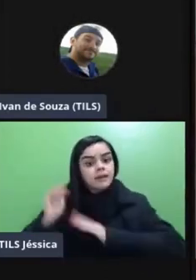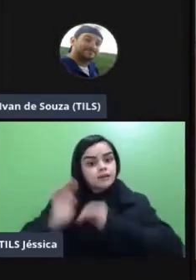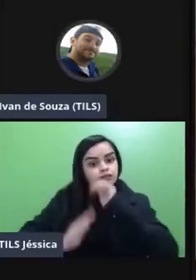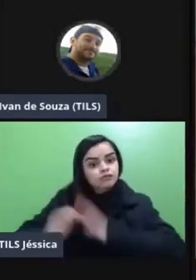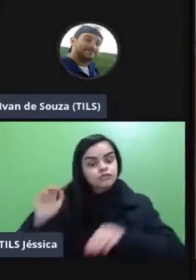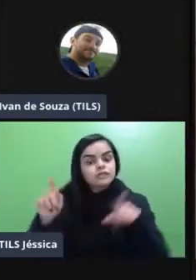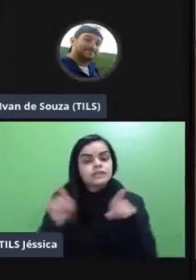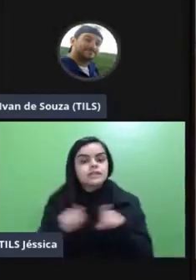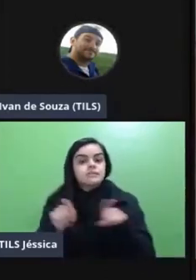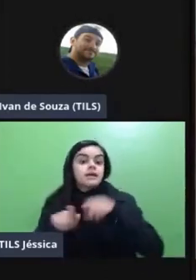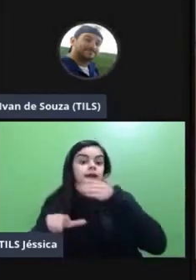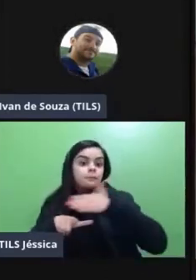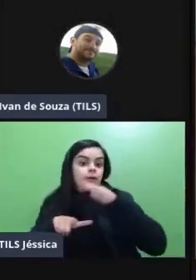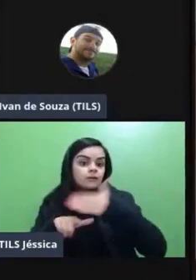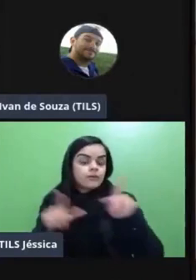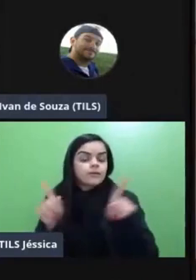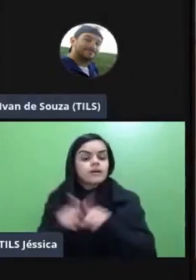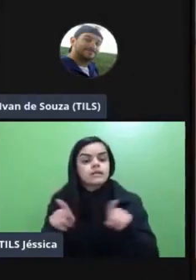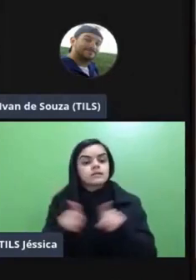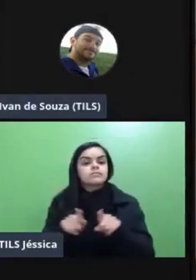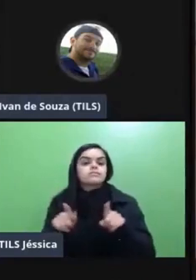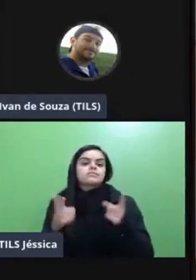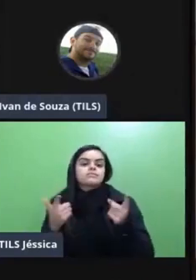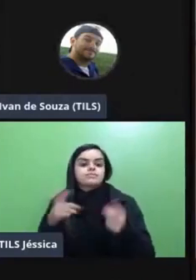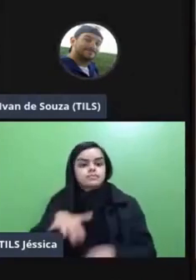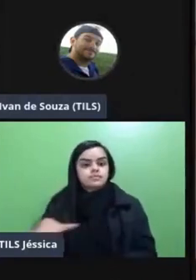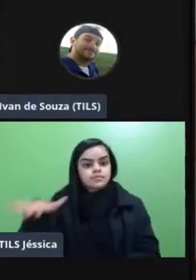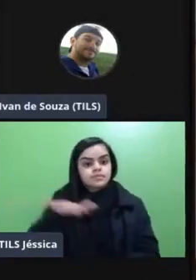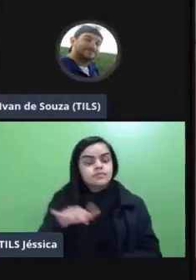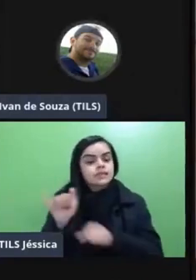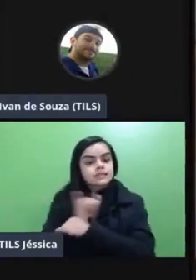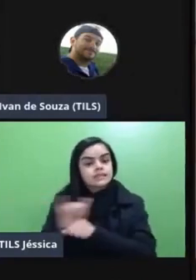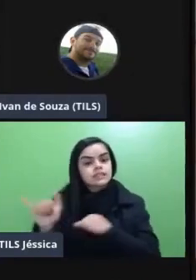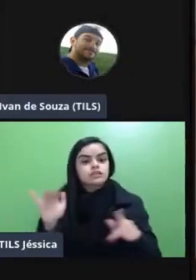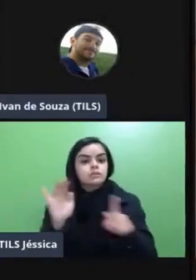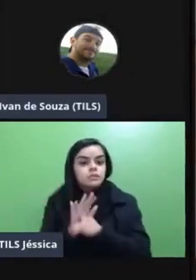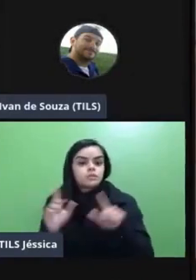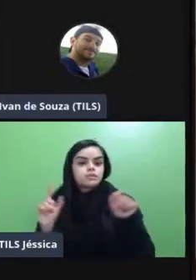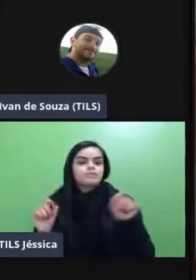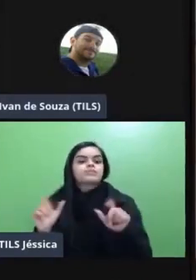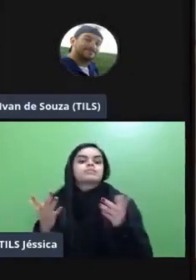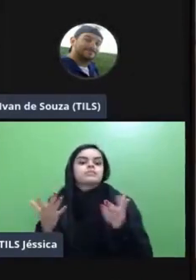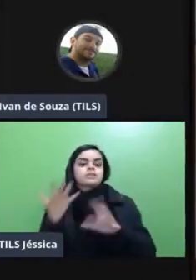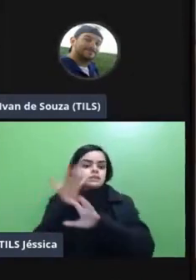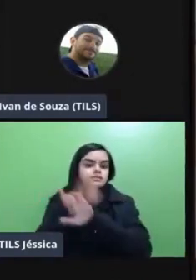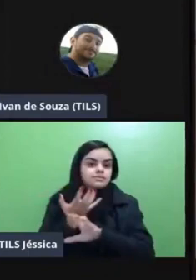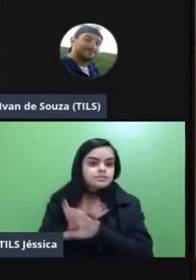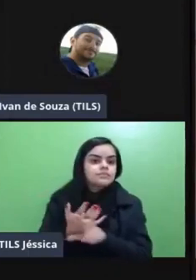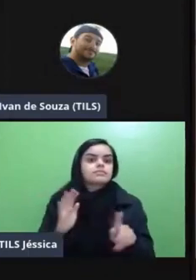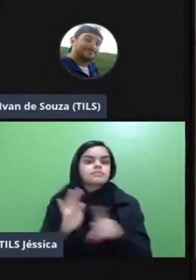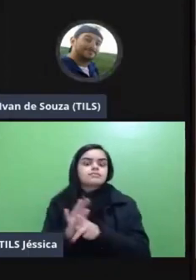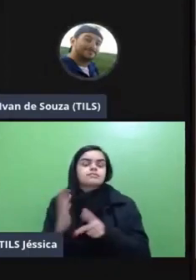do laboratório da atividade de campo então a estratégia para que essas disciplinas não fiquem represadas